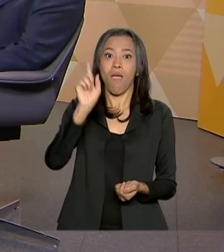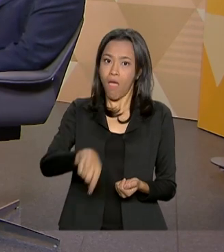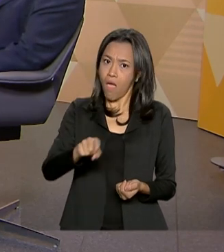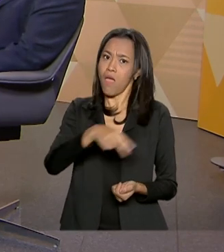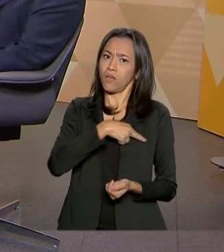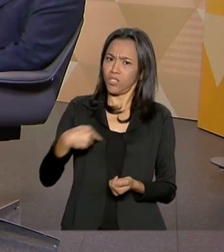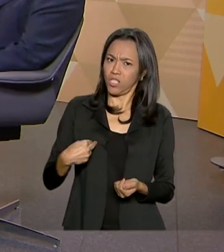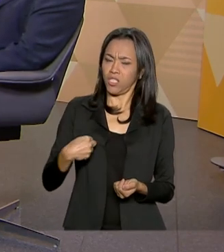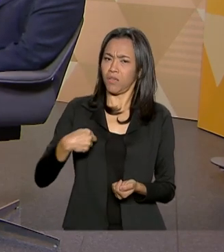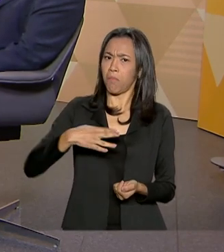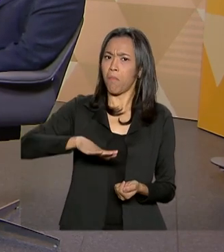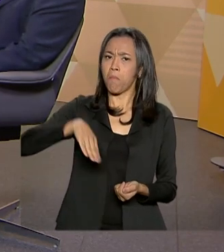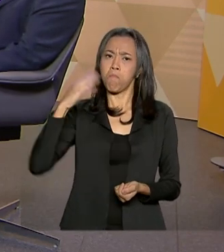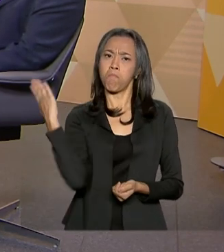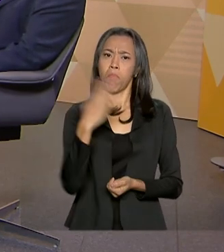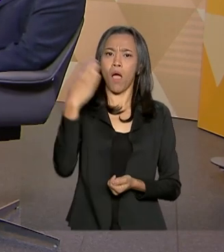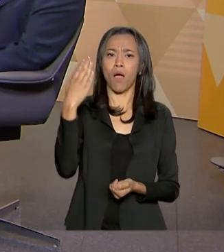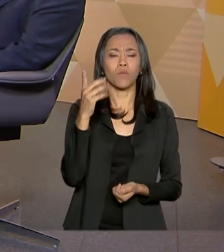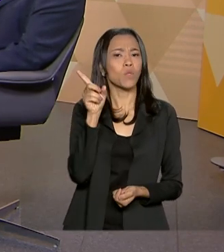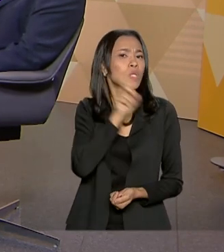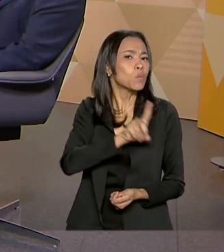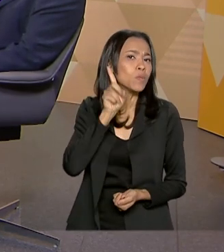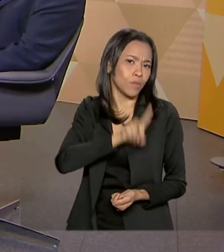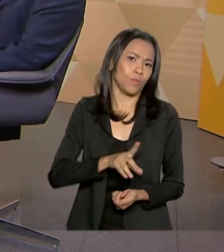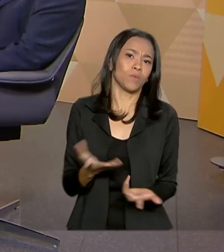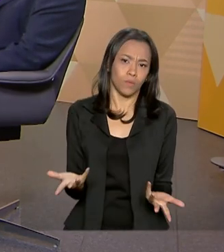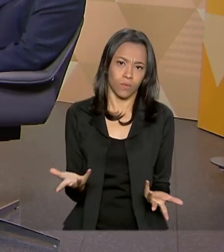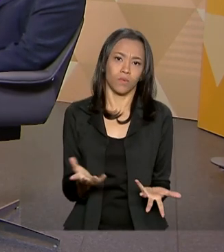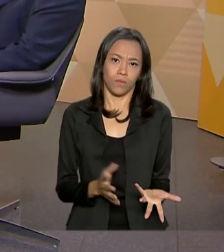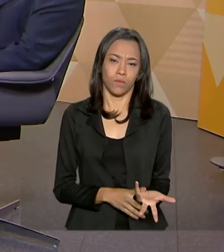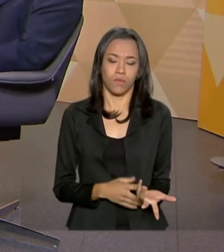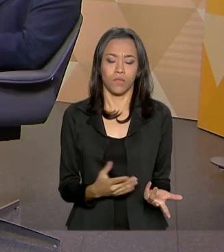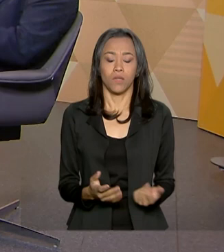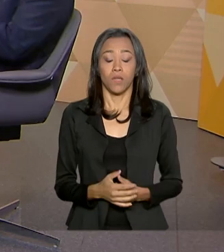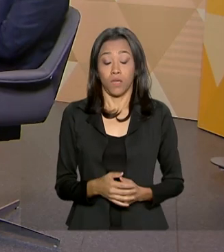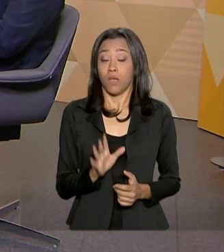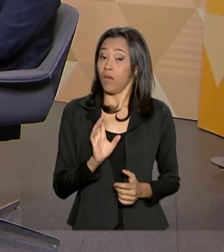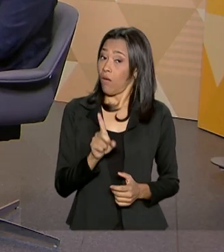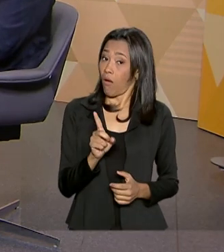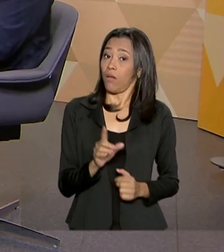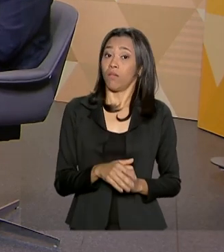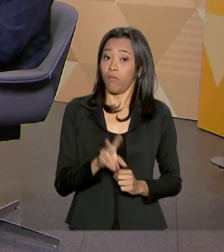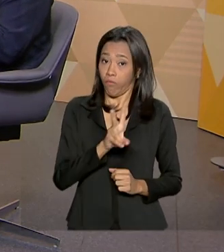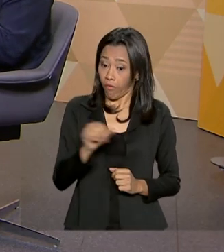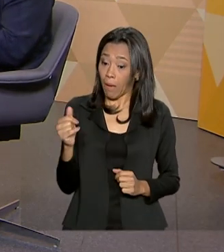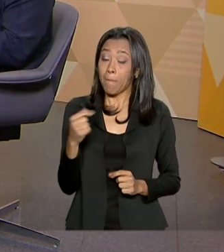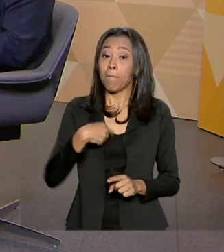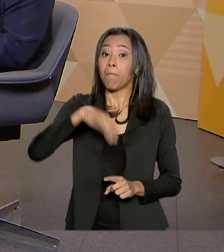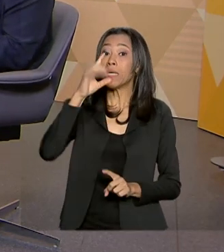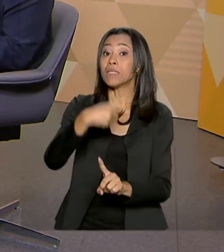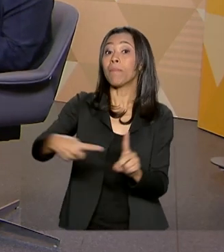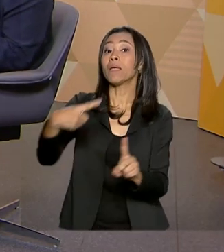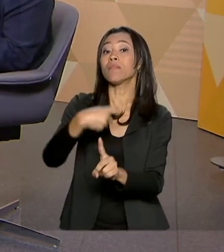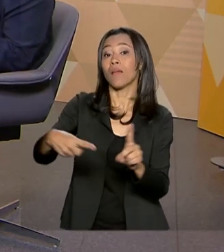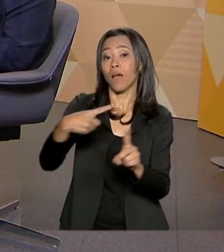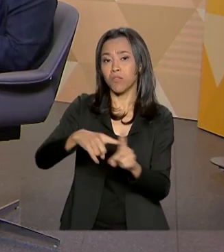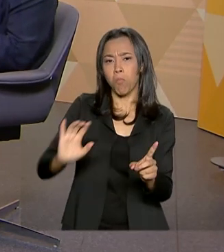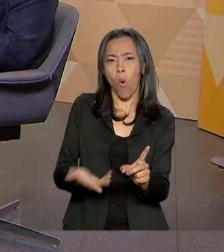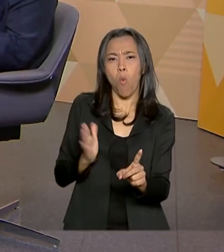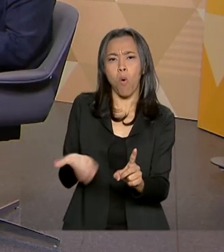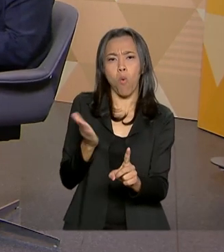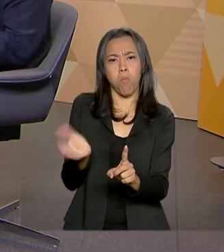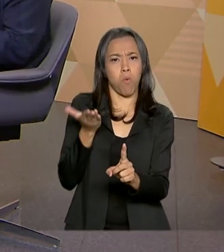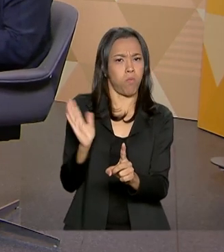Unidos. Ela já está praticamente ultrapassando os Estados Unidos. E olha que ela vai produzir mais da metade do que se produz no mundo inteiro.